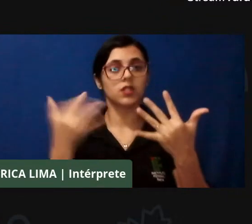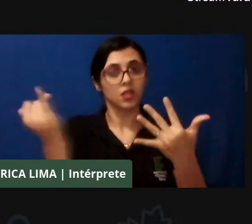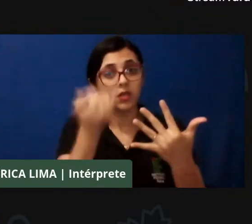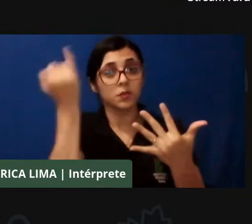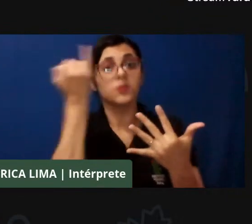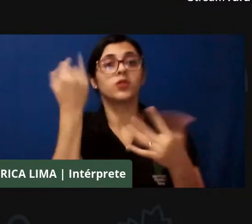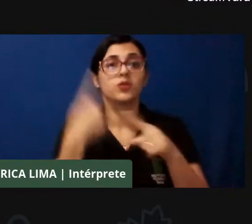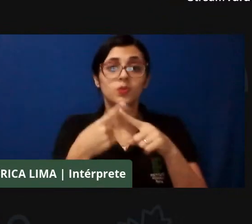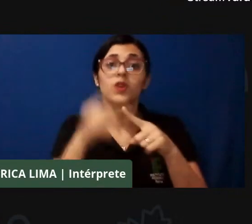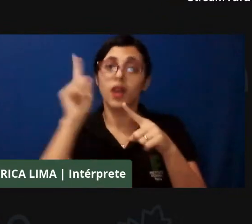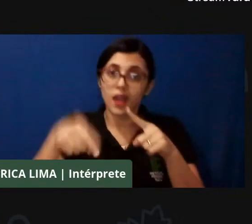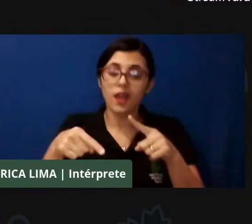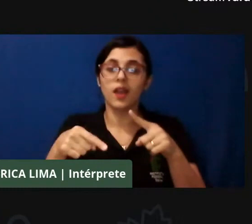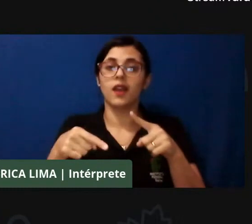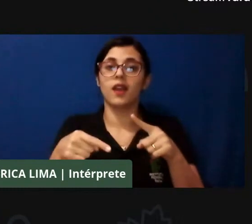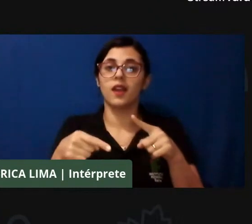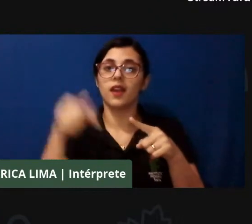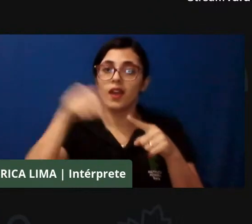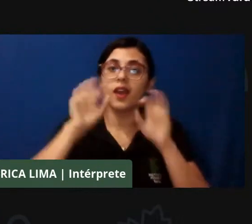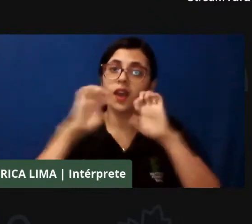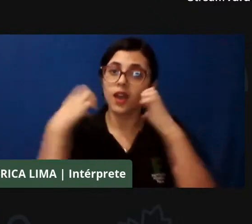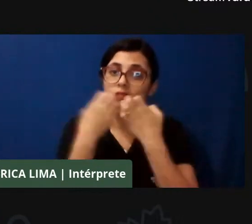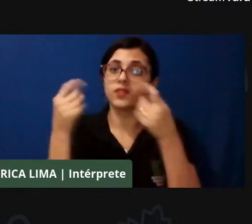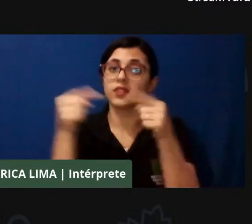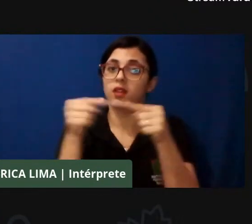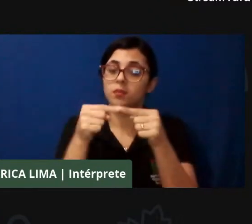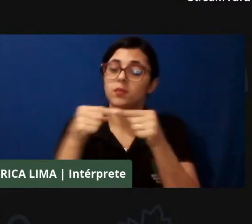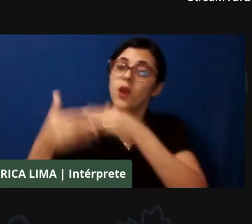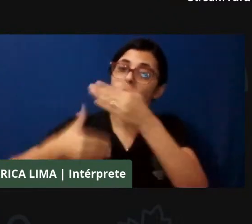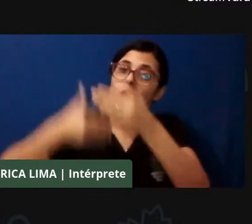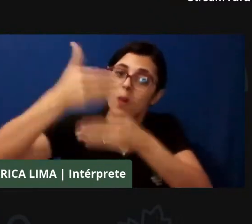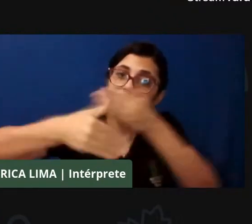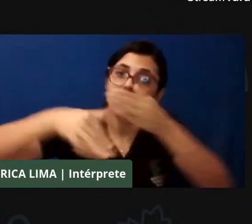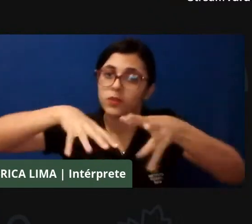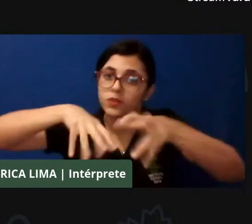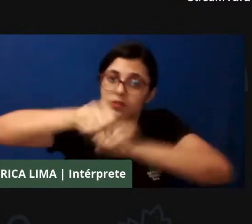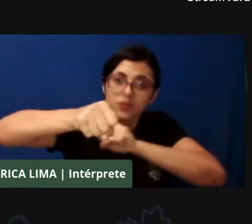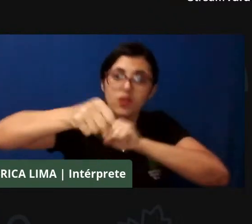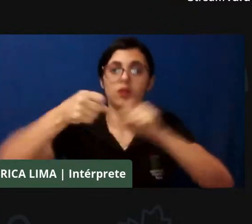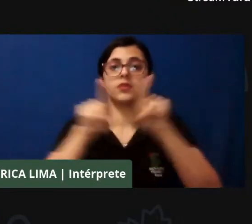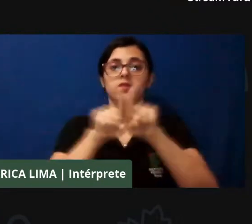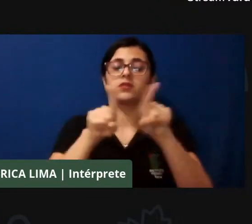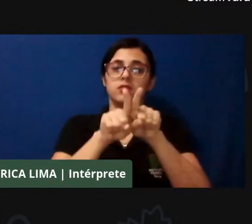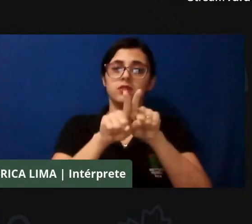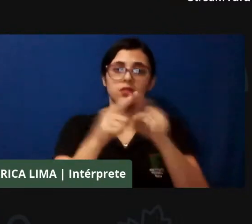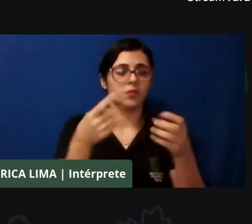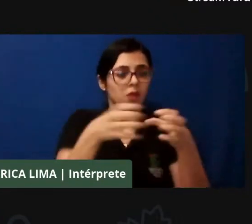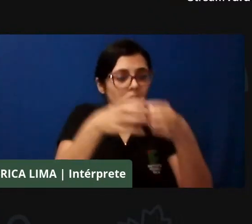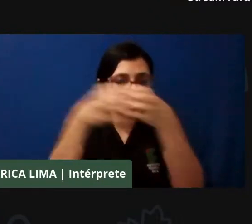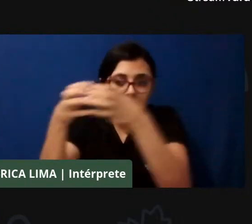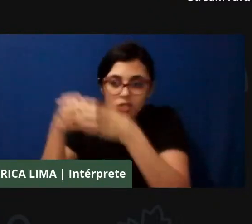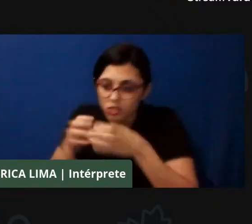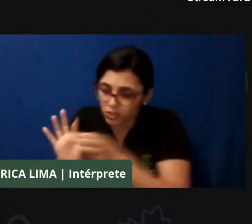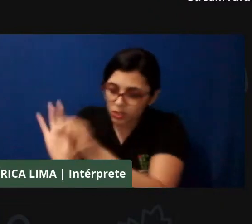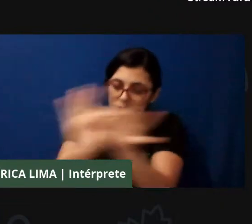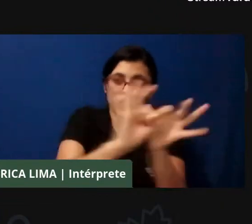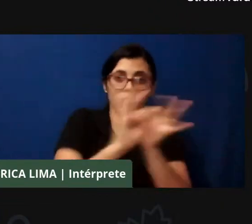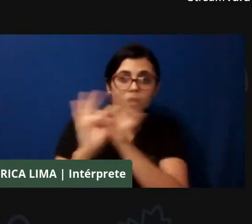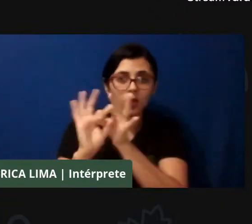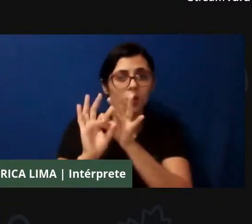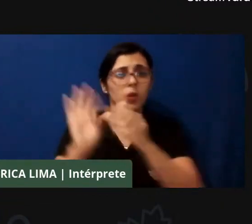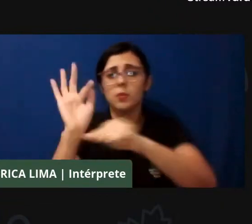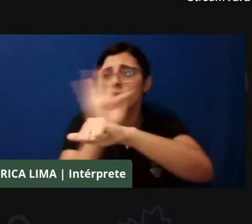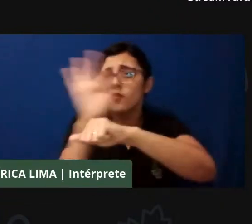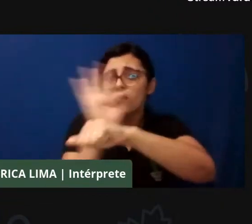formação e um processo nosso também de coletividade, seja ele formal ou informal, mas que nós